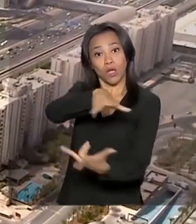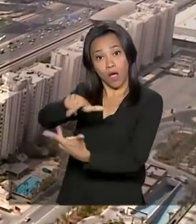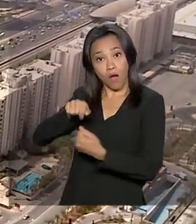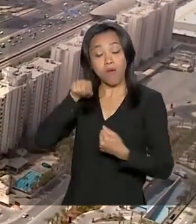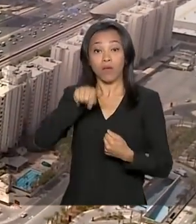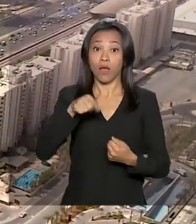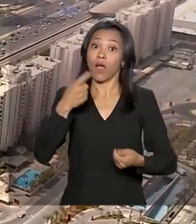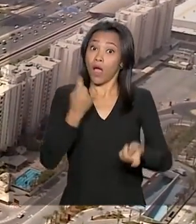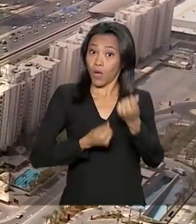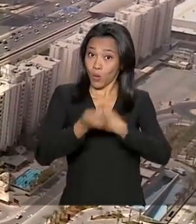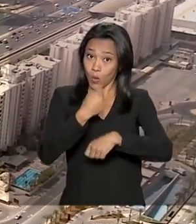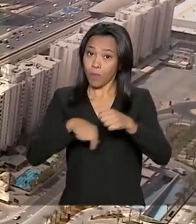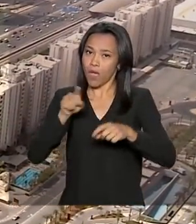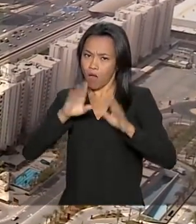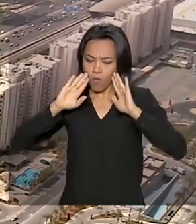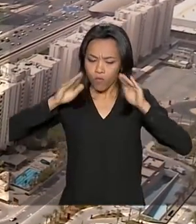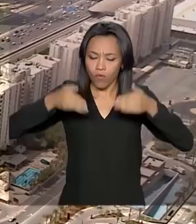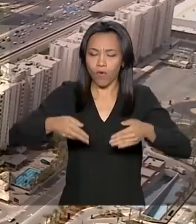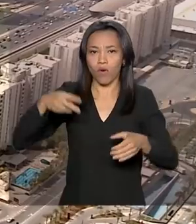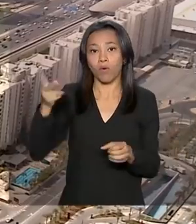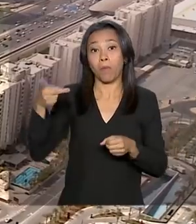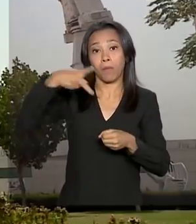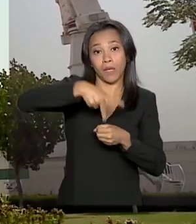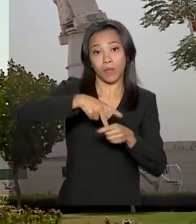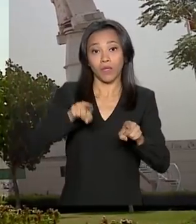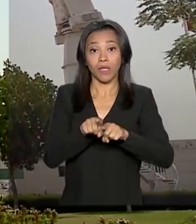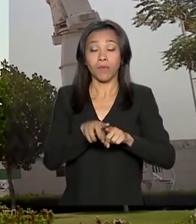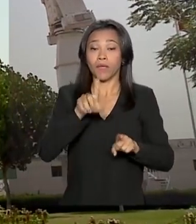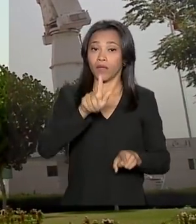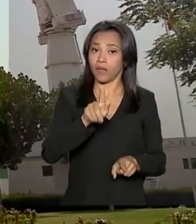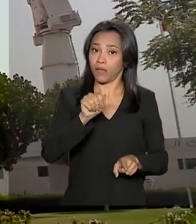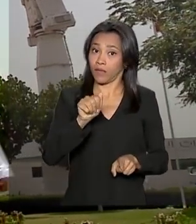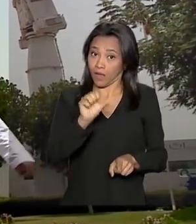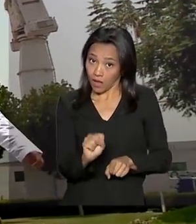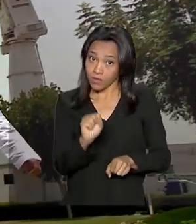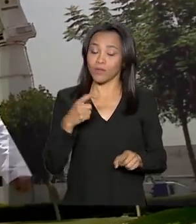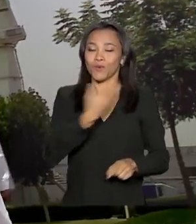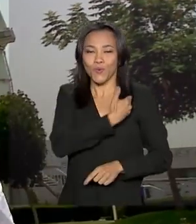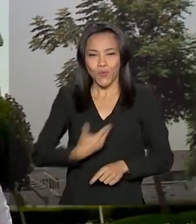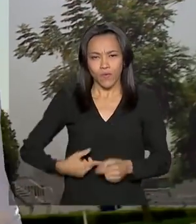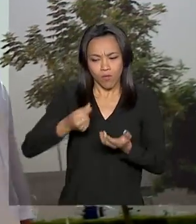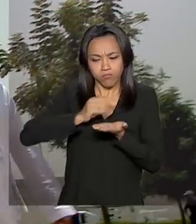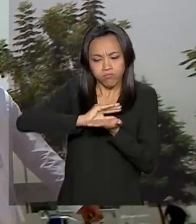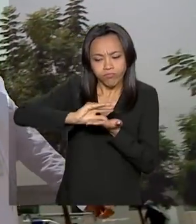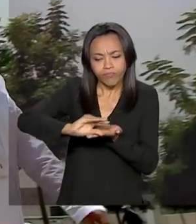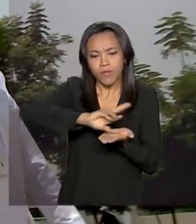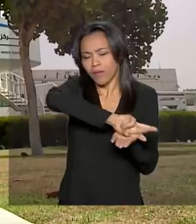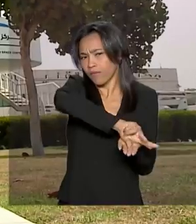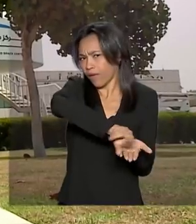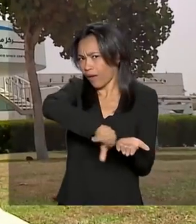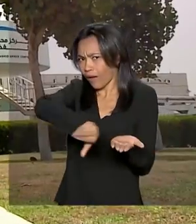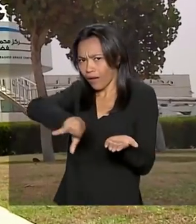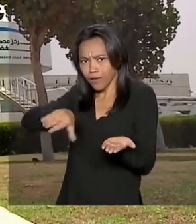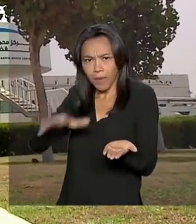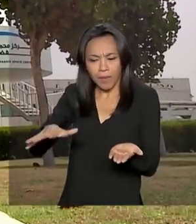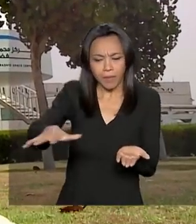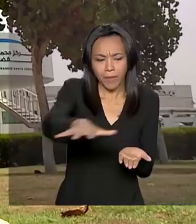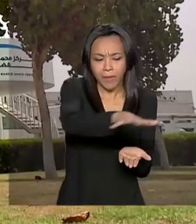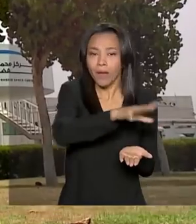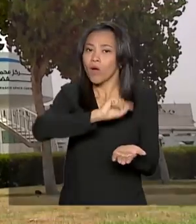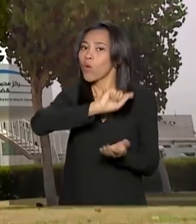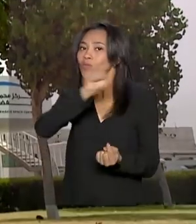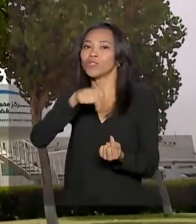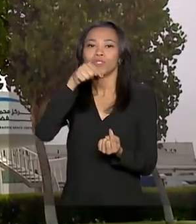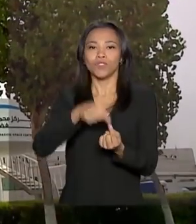centrada na exploração de petróleo e gás, o governo tem investido em diversas iniciativas para promover a